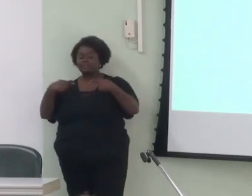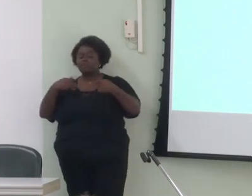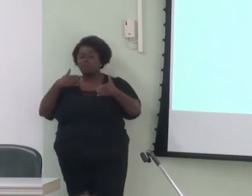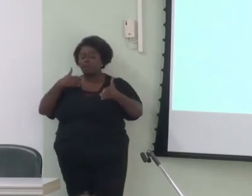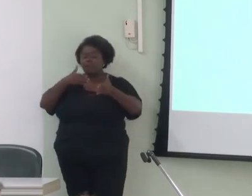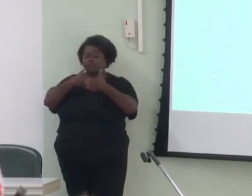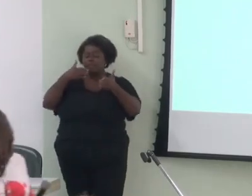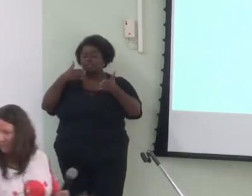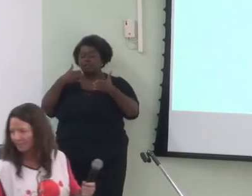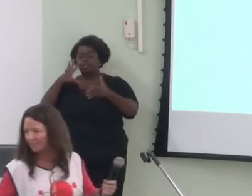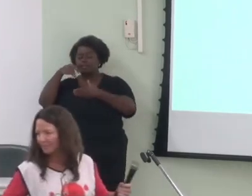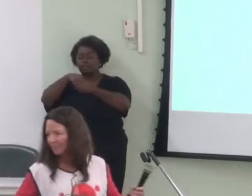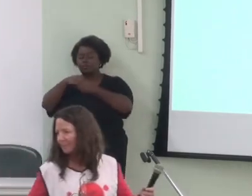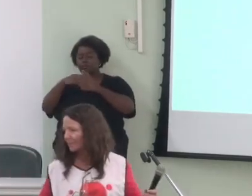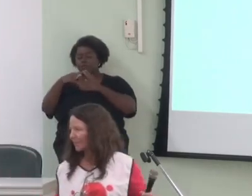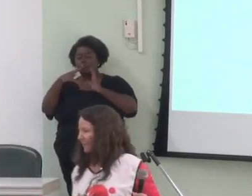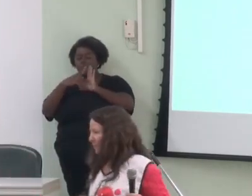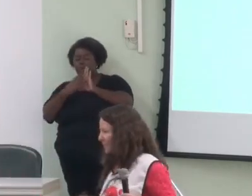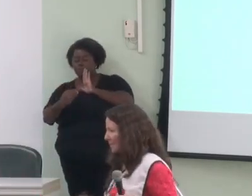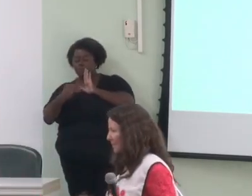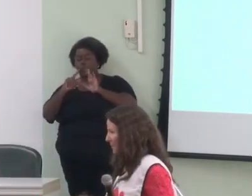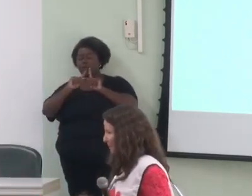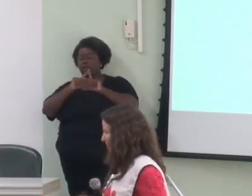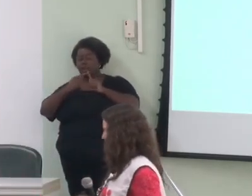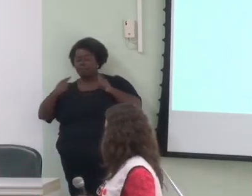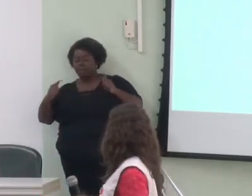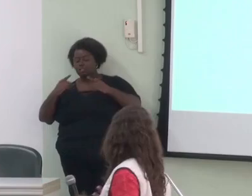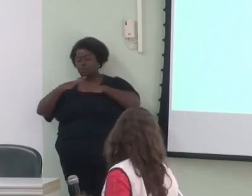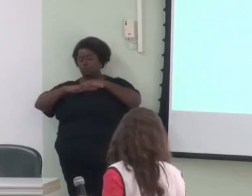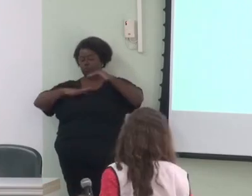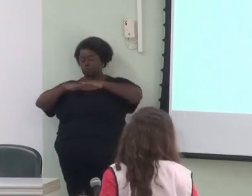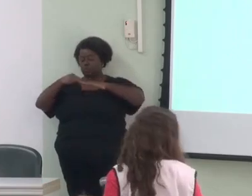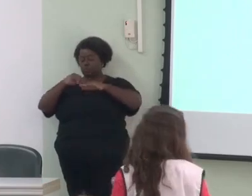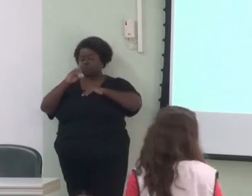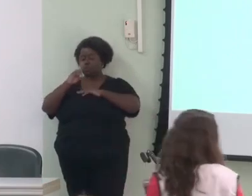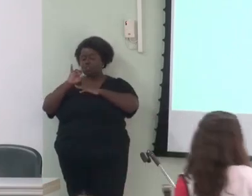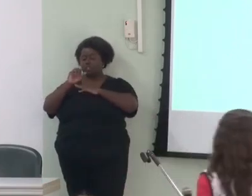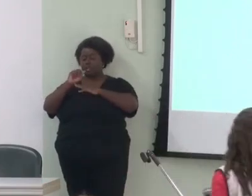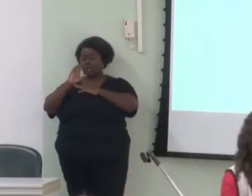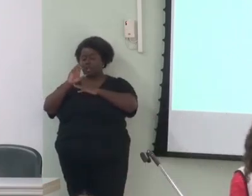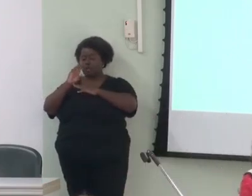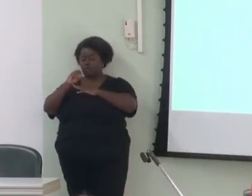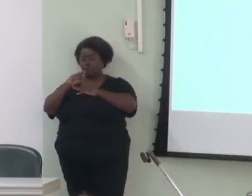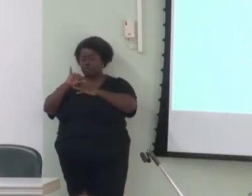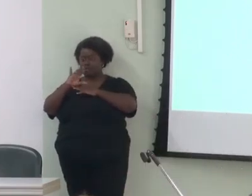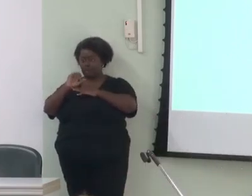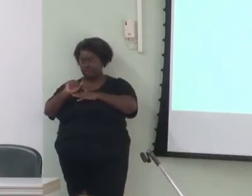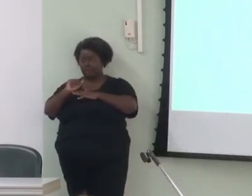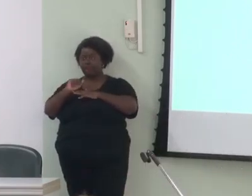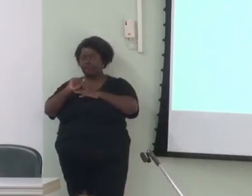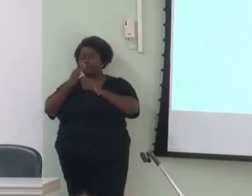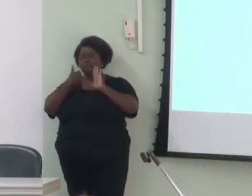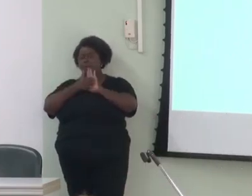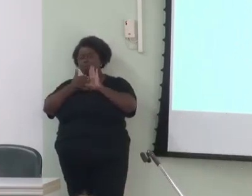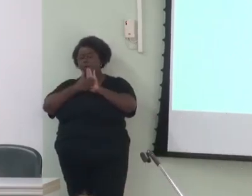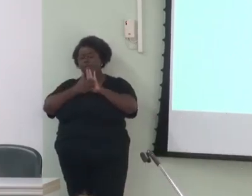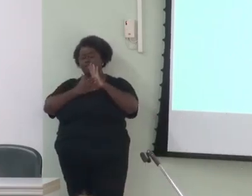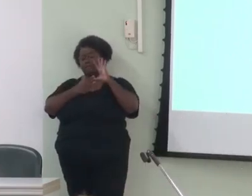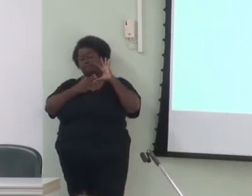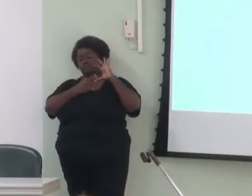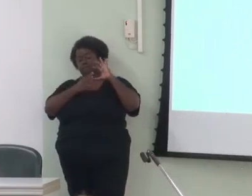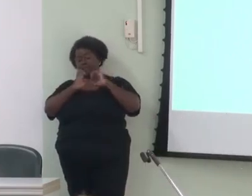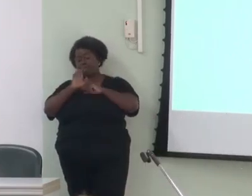do modelo da gramática de construções diacrônica essa proposta de elos horizontais ou